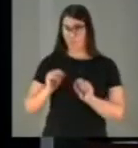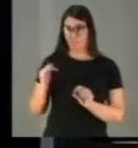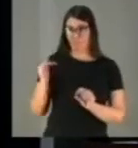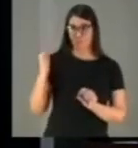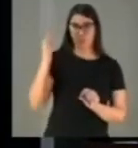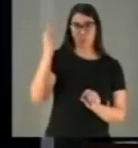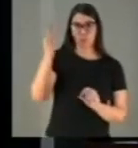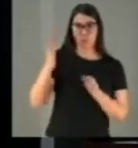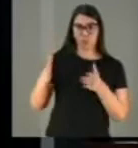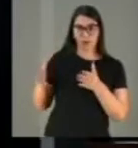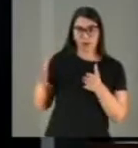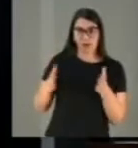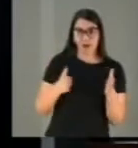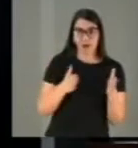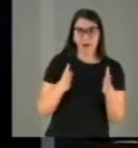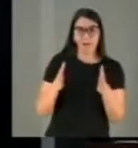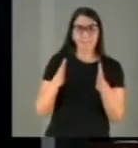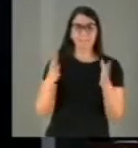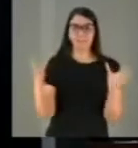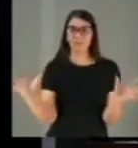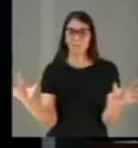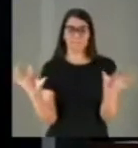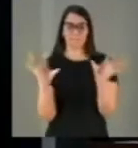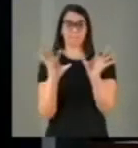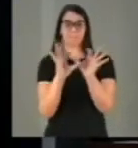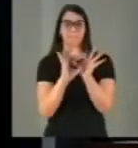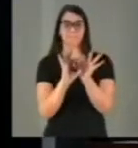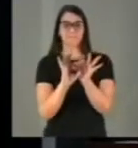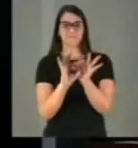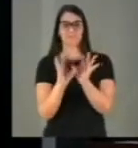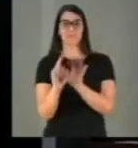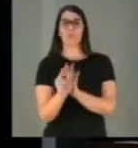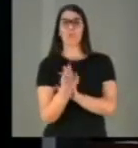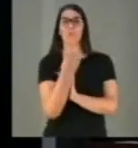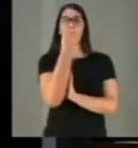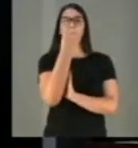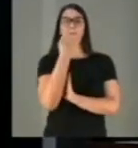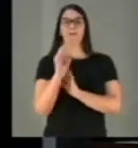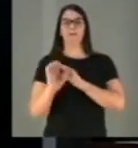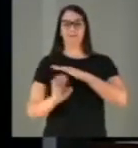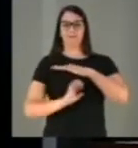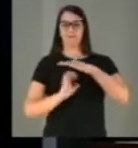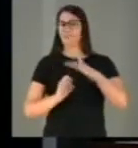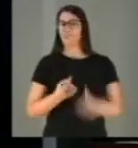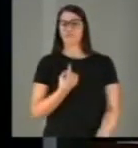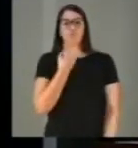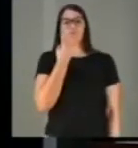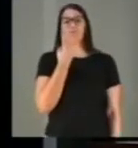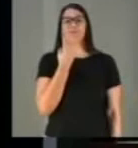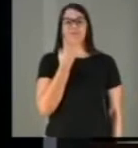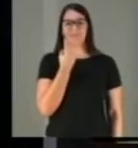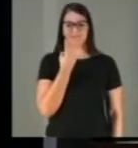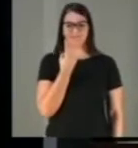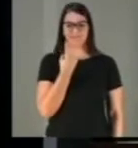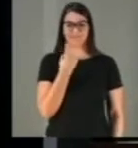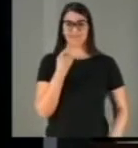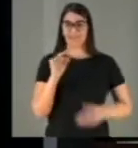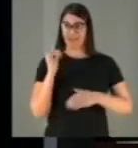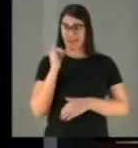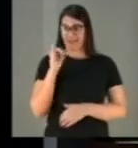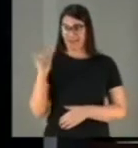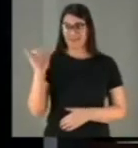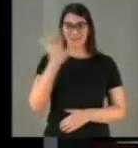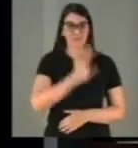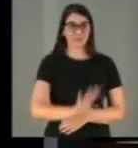encaminhar para a fusão de ambas em uma única empresa, uma empresa de energia em sentido